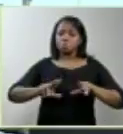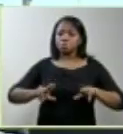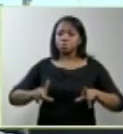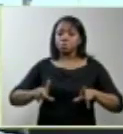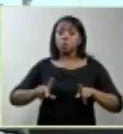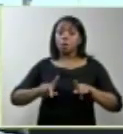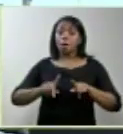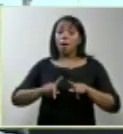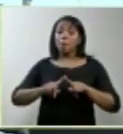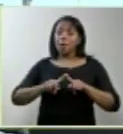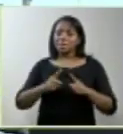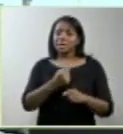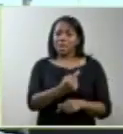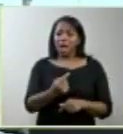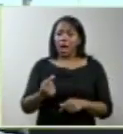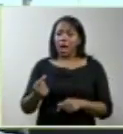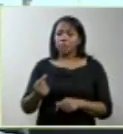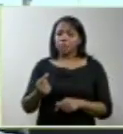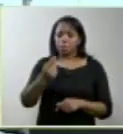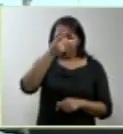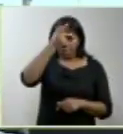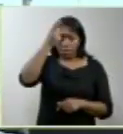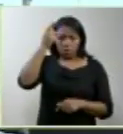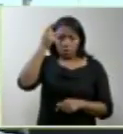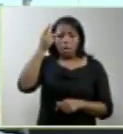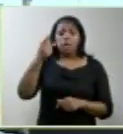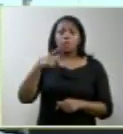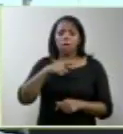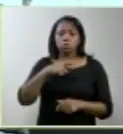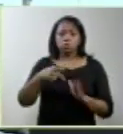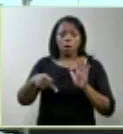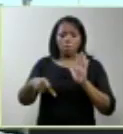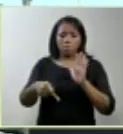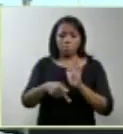Então, cada anencefalo tem a sua anencefalia.